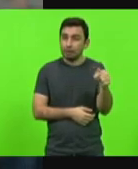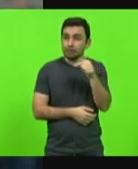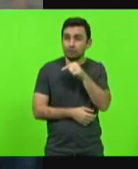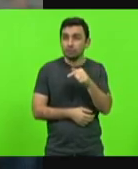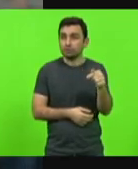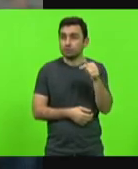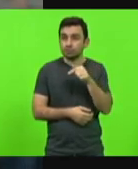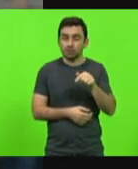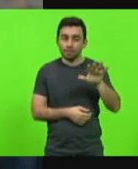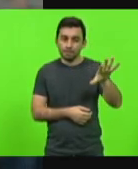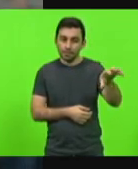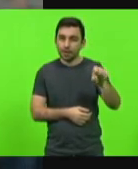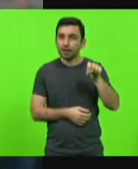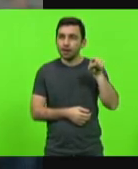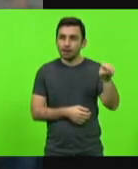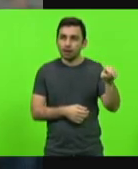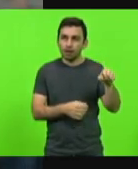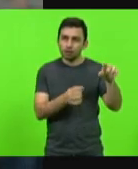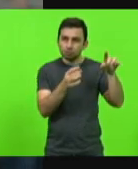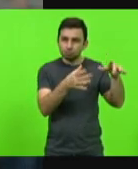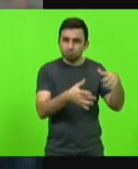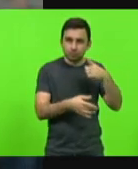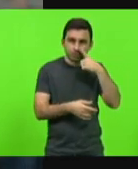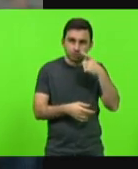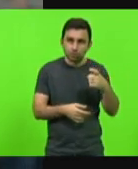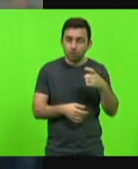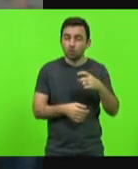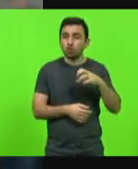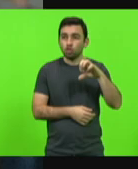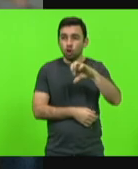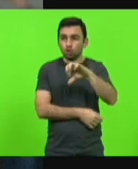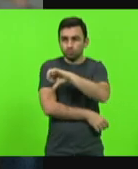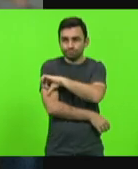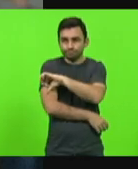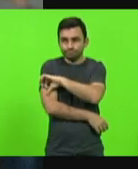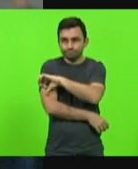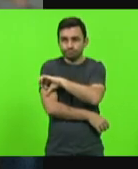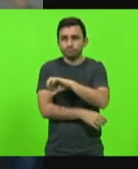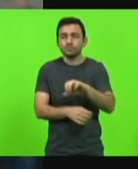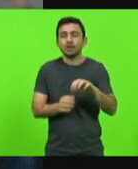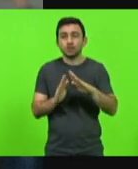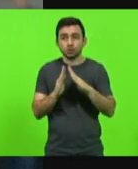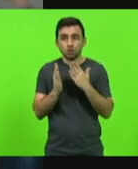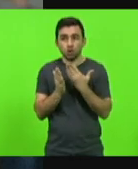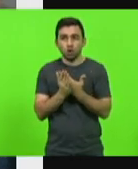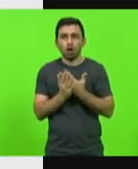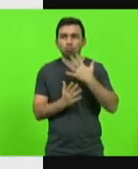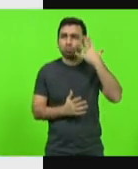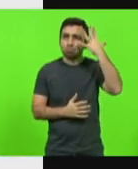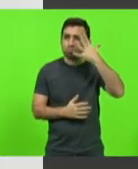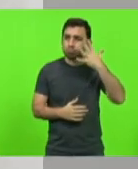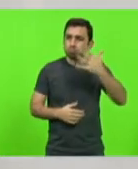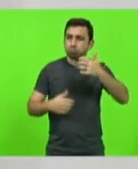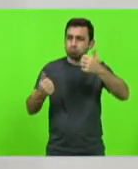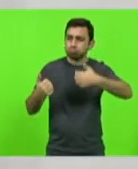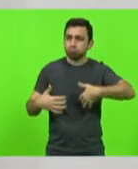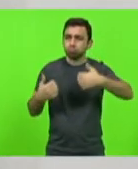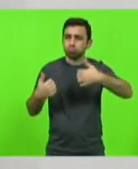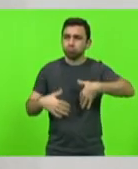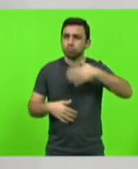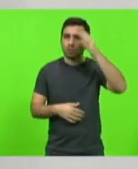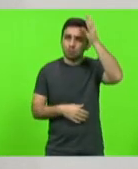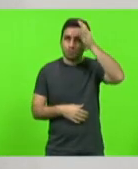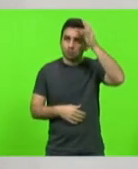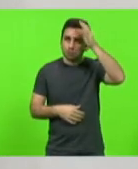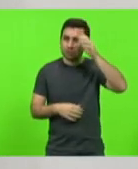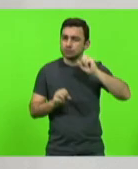aterro sanitário. Assim, o nono ano dessa escola fez palestras de conscientização com todas